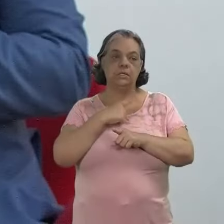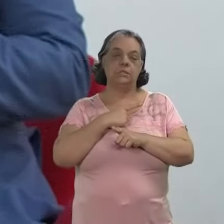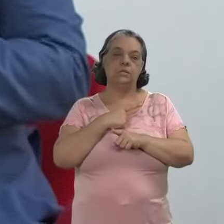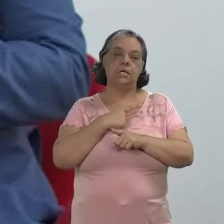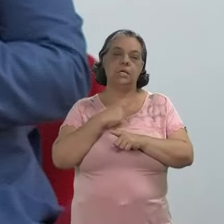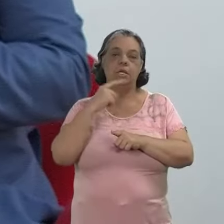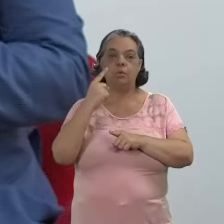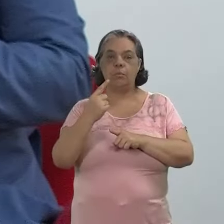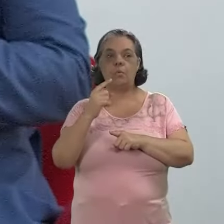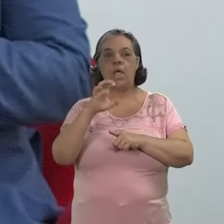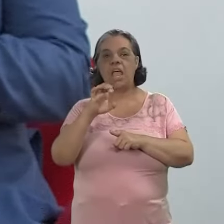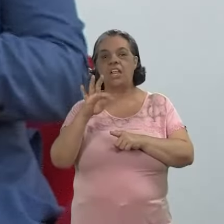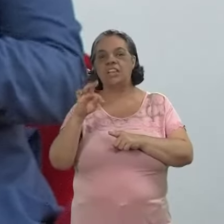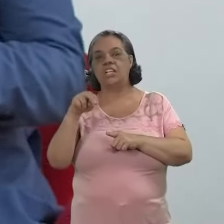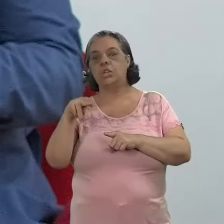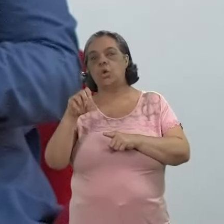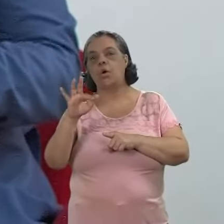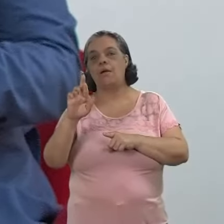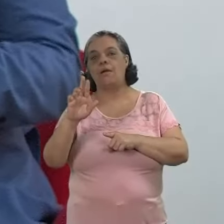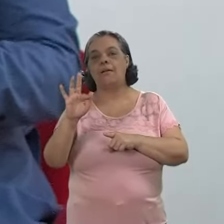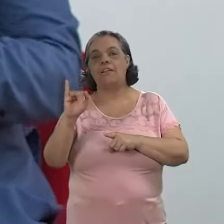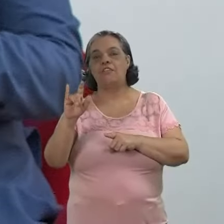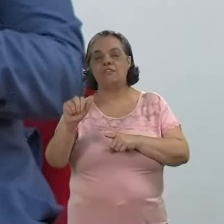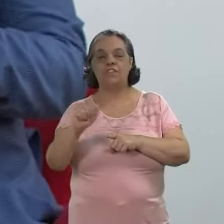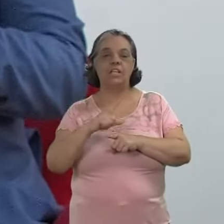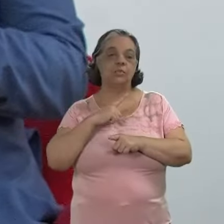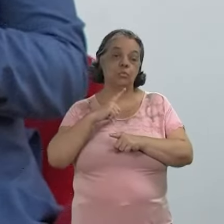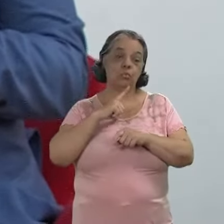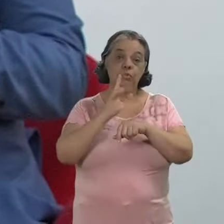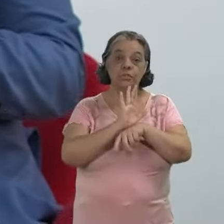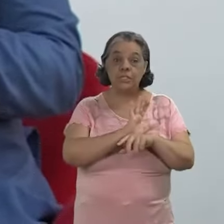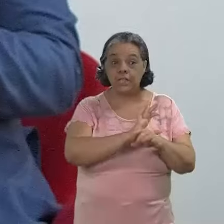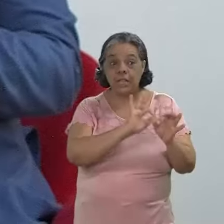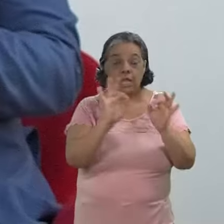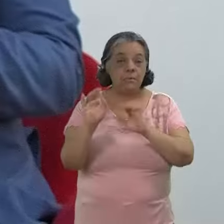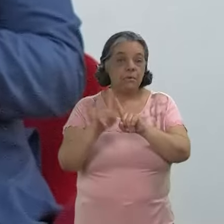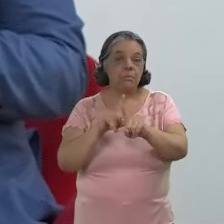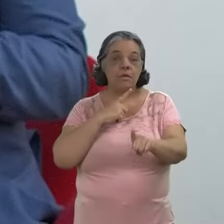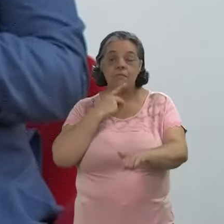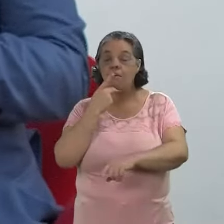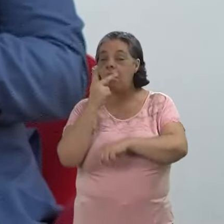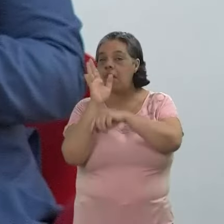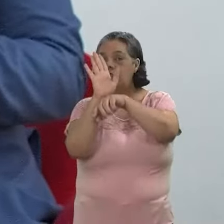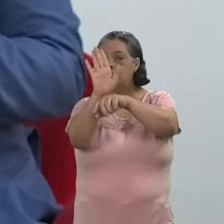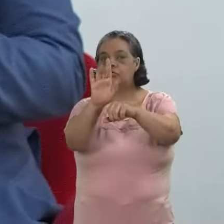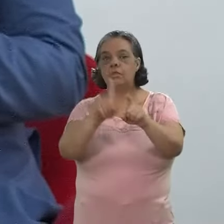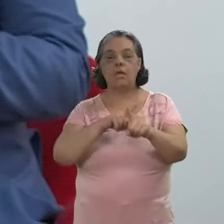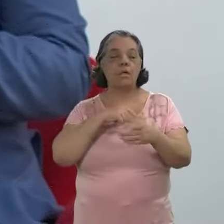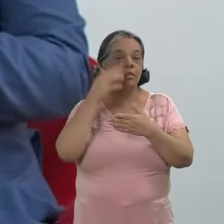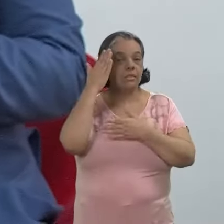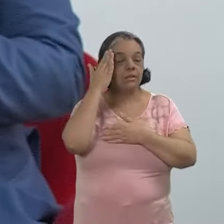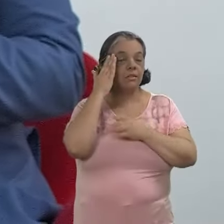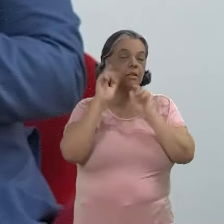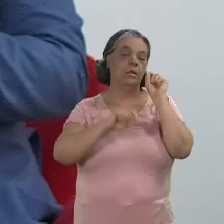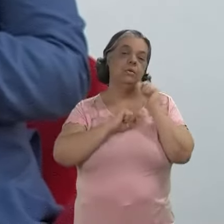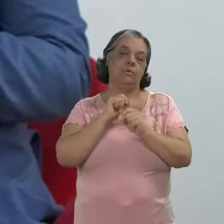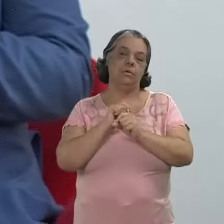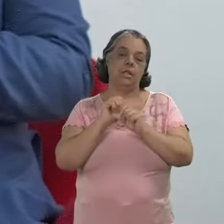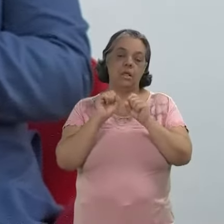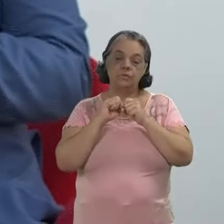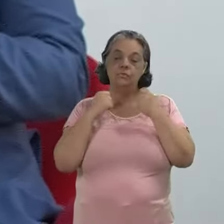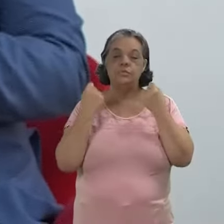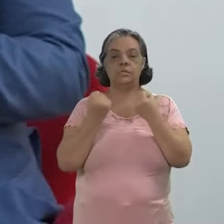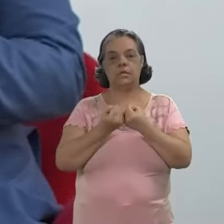uma etnografia digamos assim do cinema que ajuda a entendermos